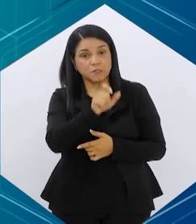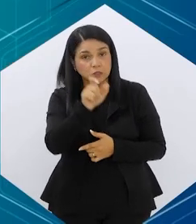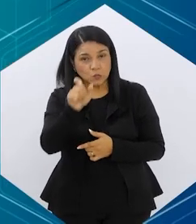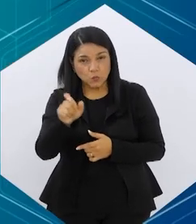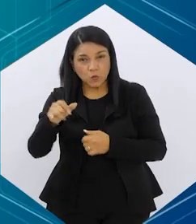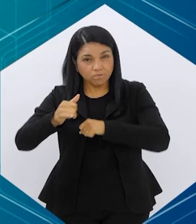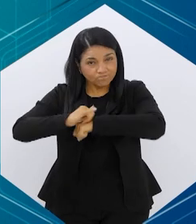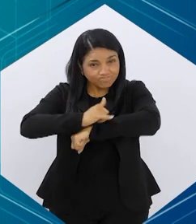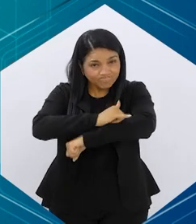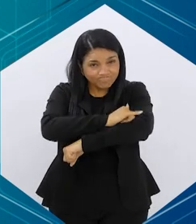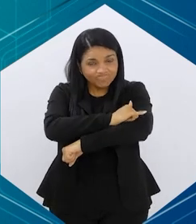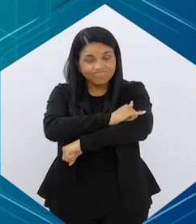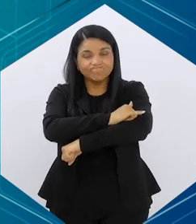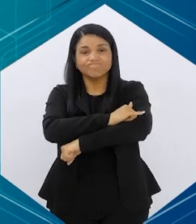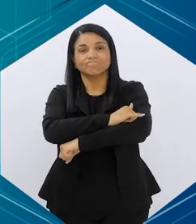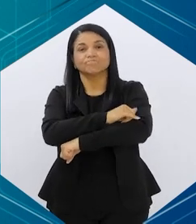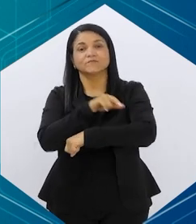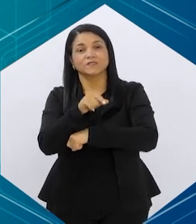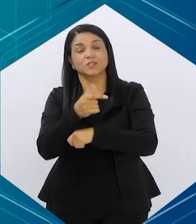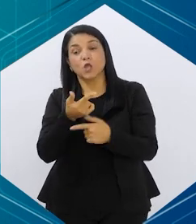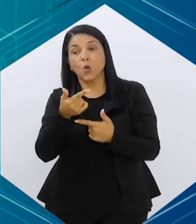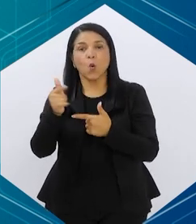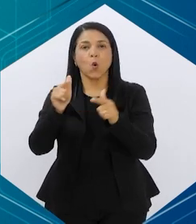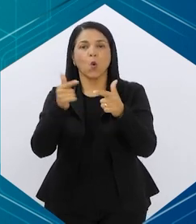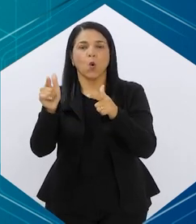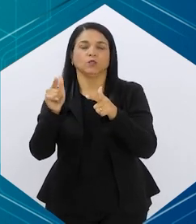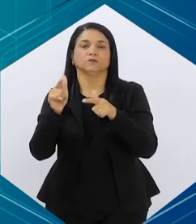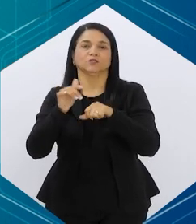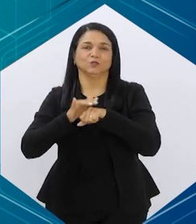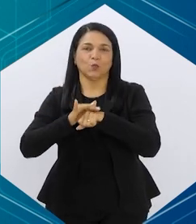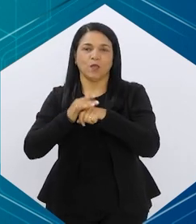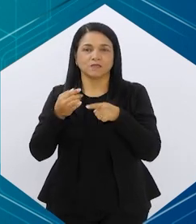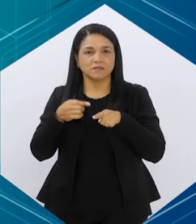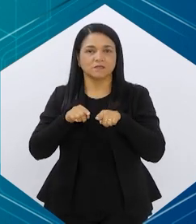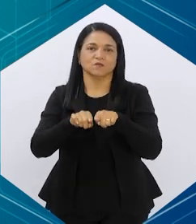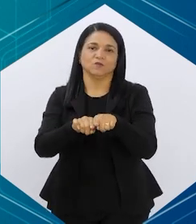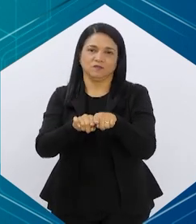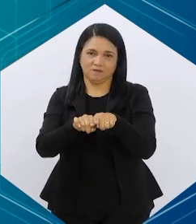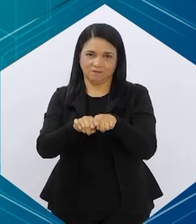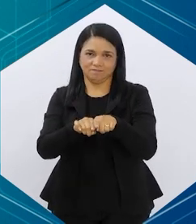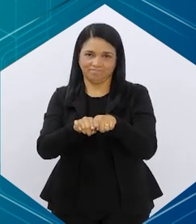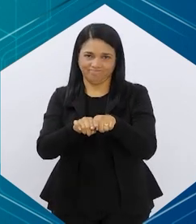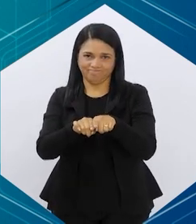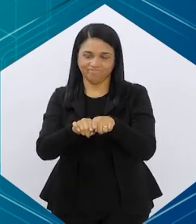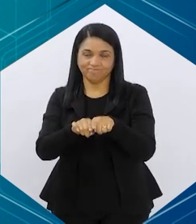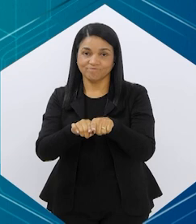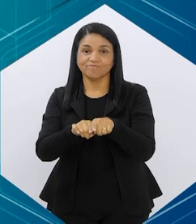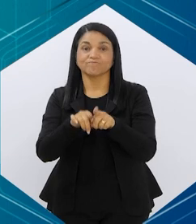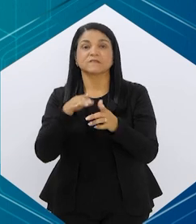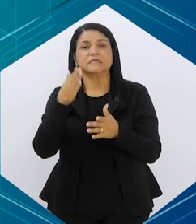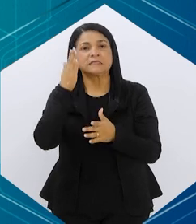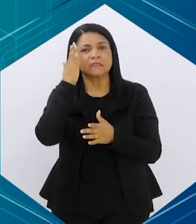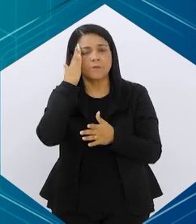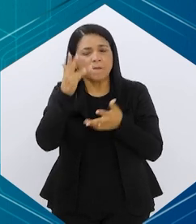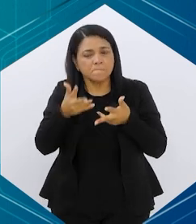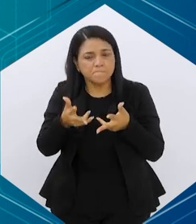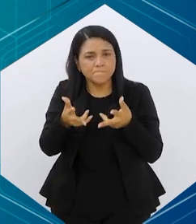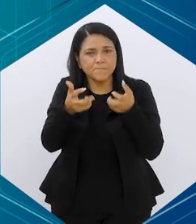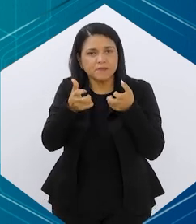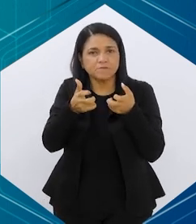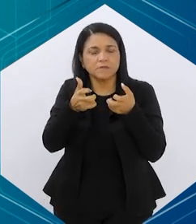da obesidade, às vezes, eles têm outros transtornos também associados a isto, né? Então, assim, saber